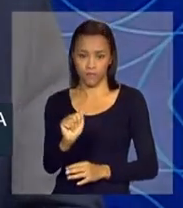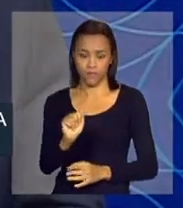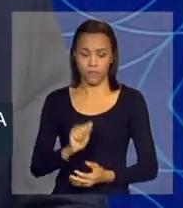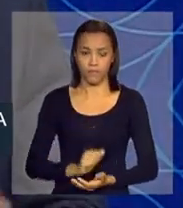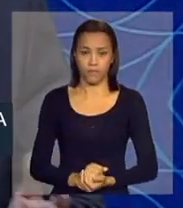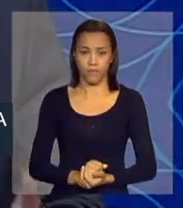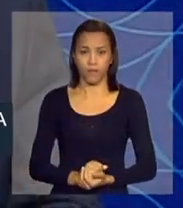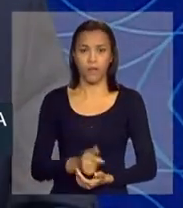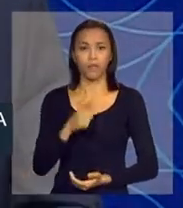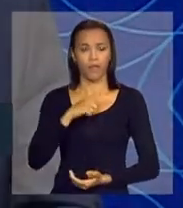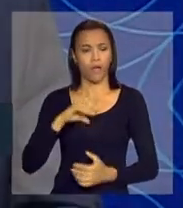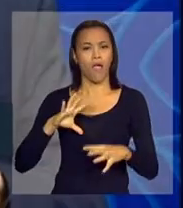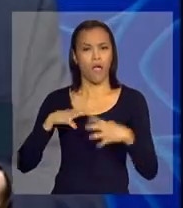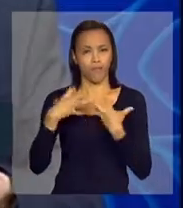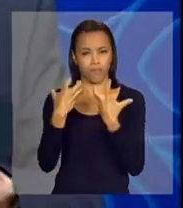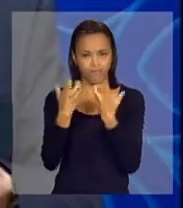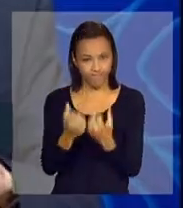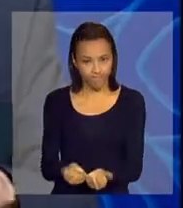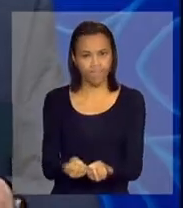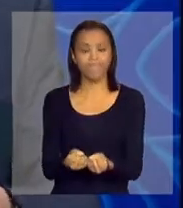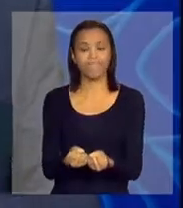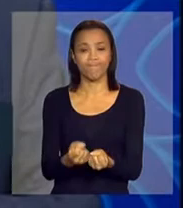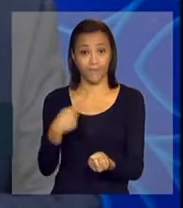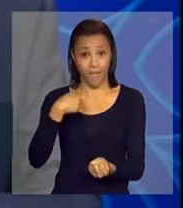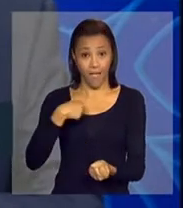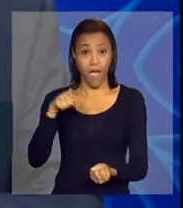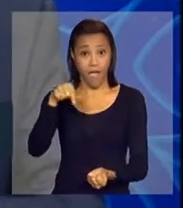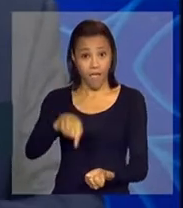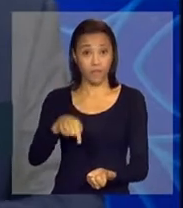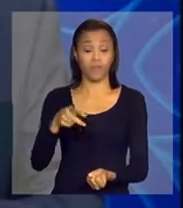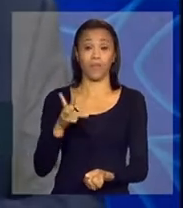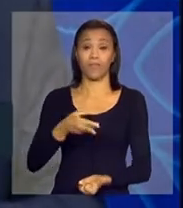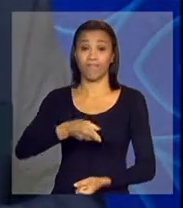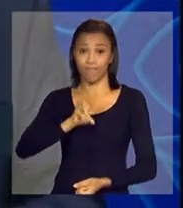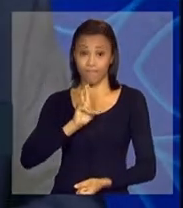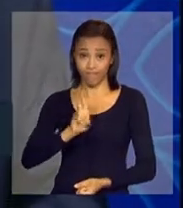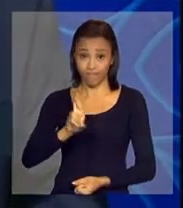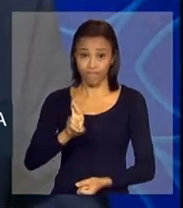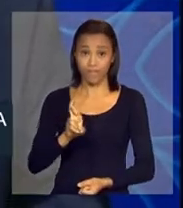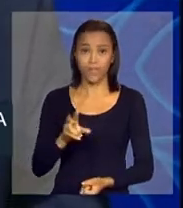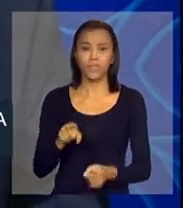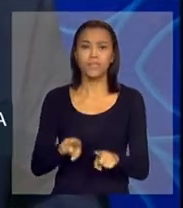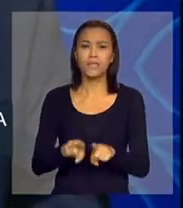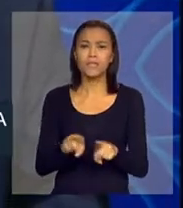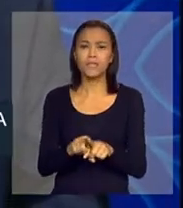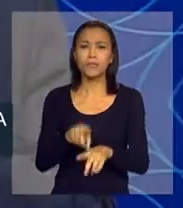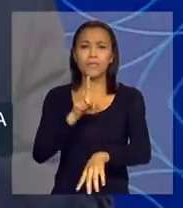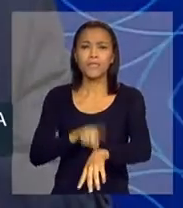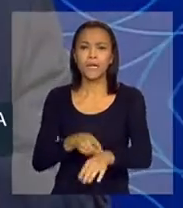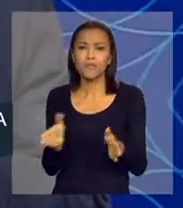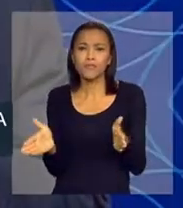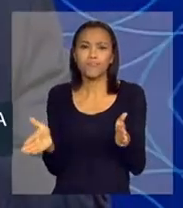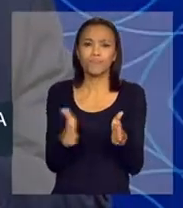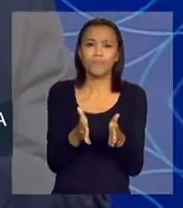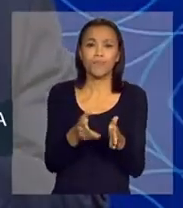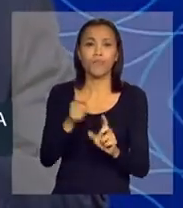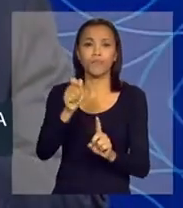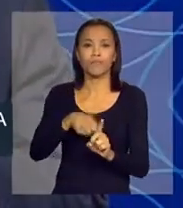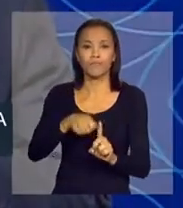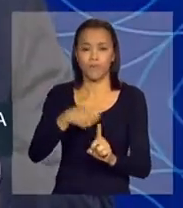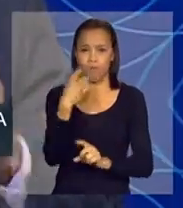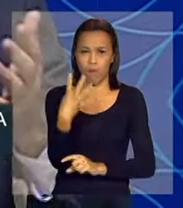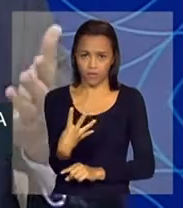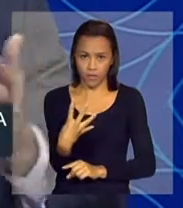ter aceito essa incumbência e, em um prazo curto, de quatro meses,